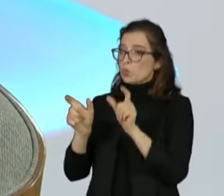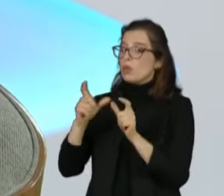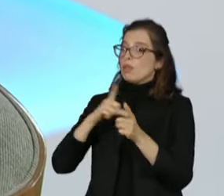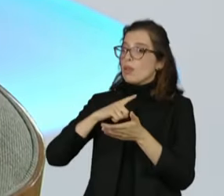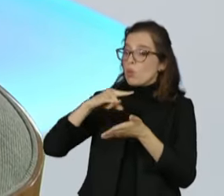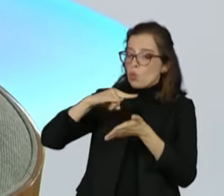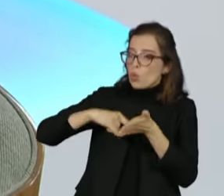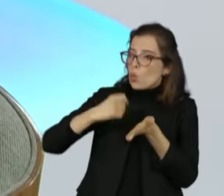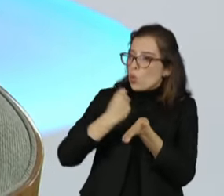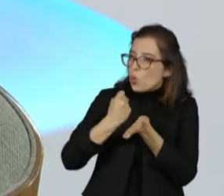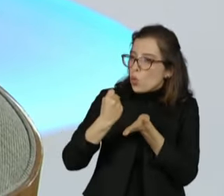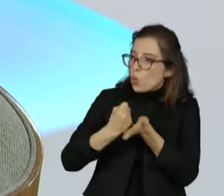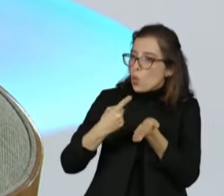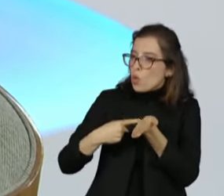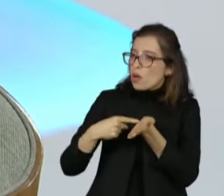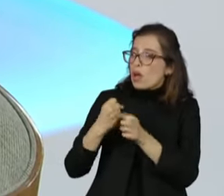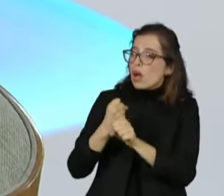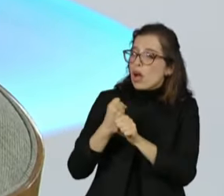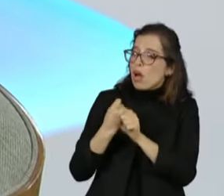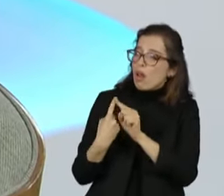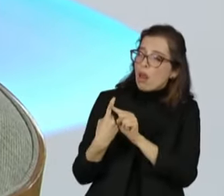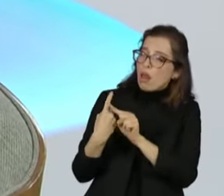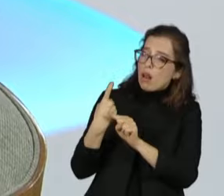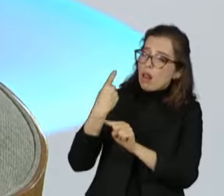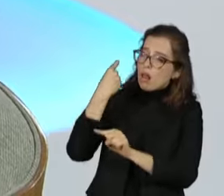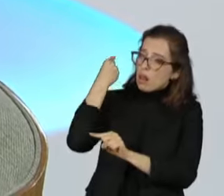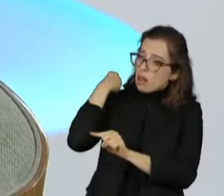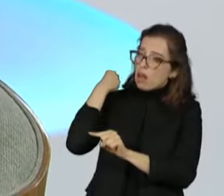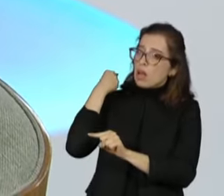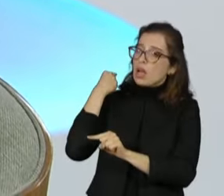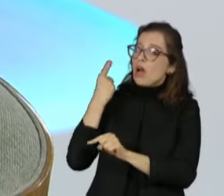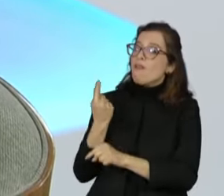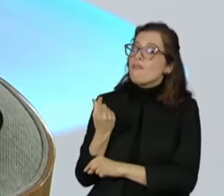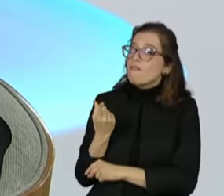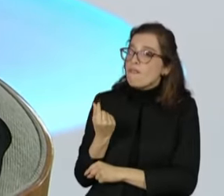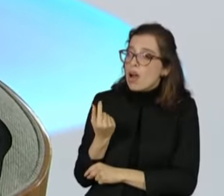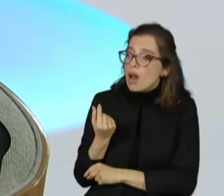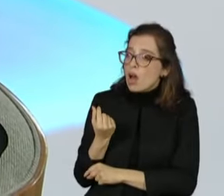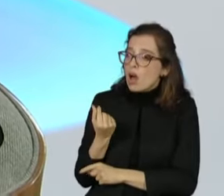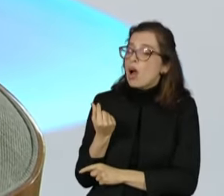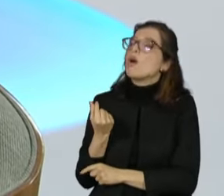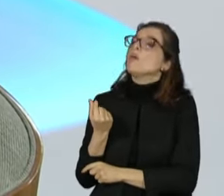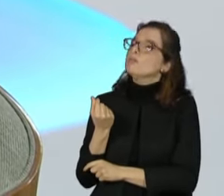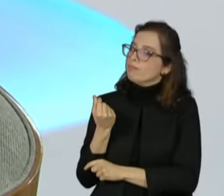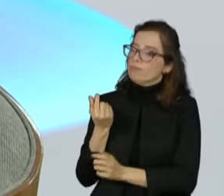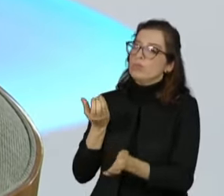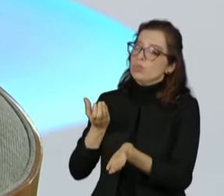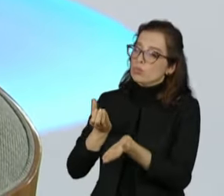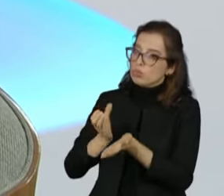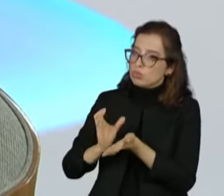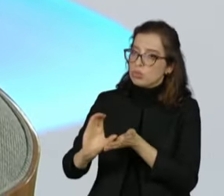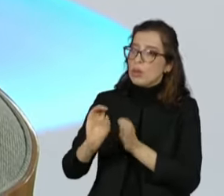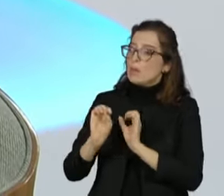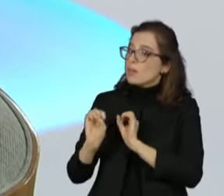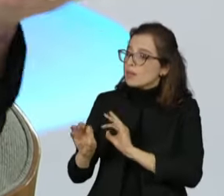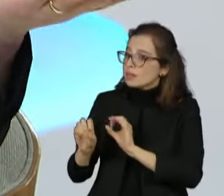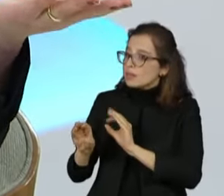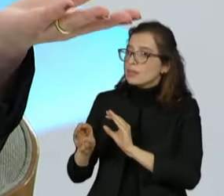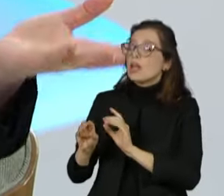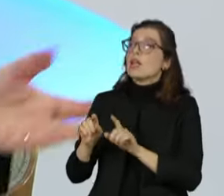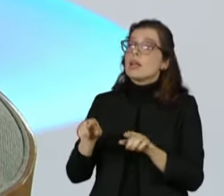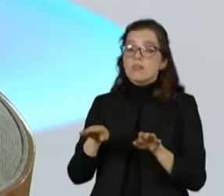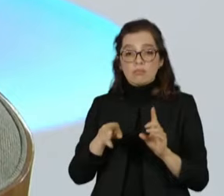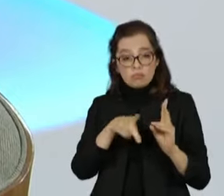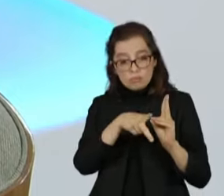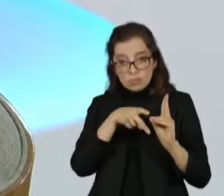que se faça a indenização prévia, ajusta em dinheiro, o proprietário sai e os povos originários entram. Essa é a forma de pacificar. Eu não sei